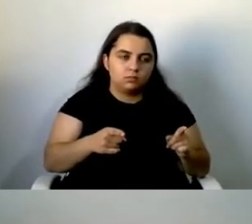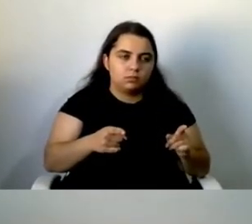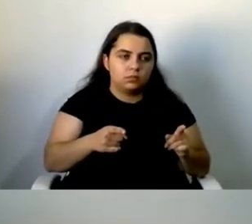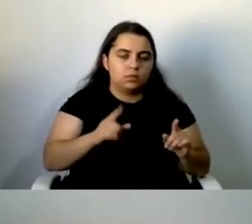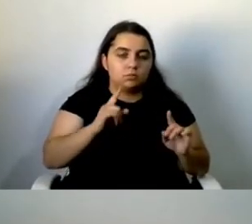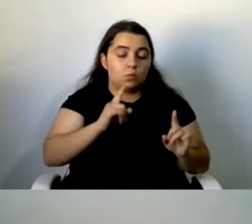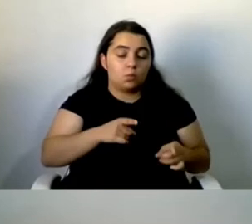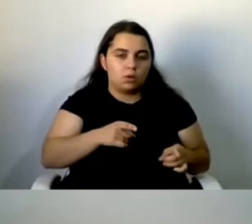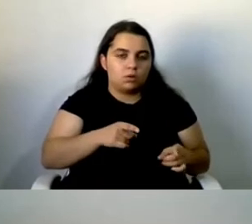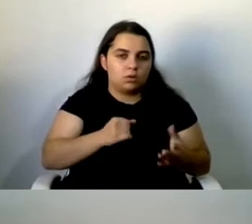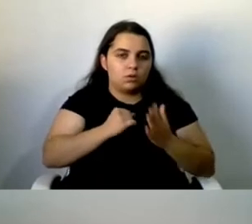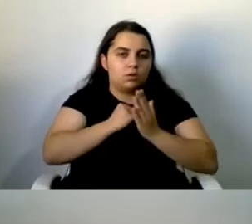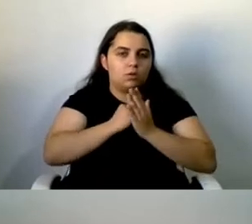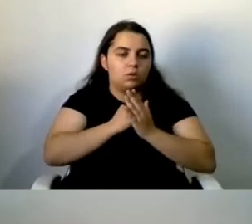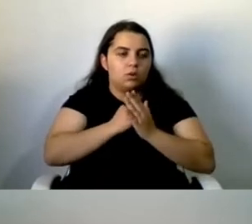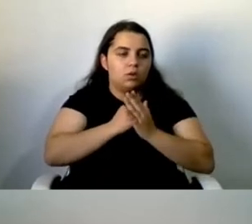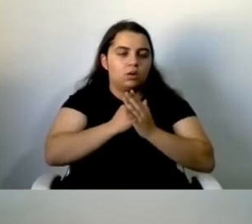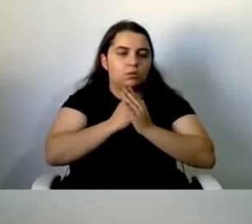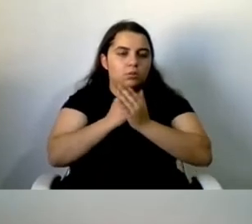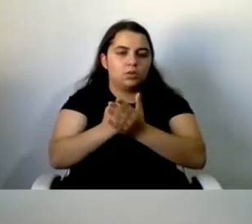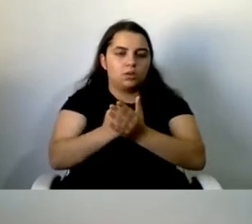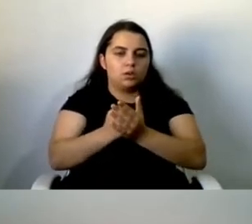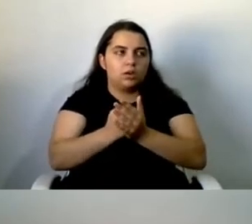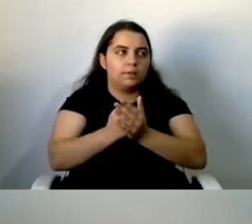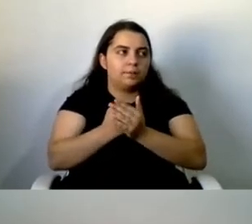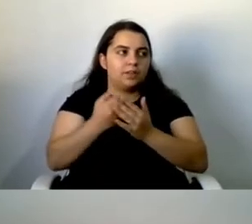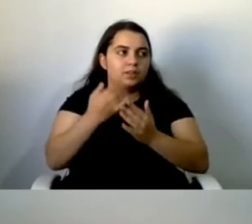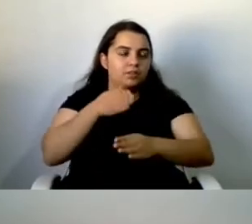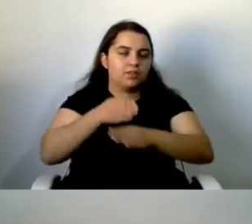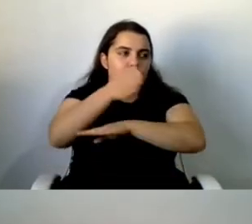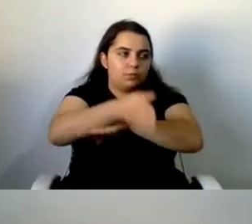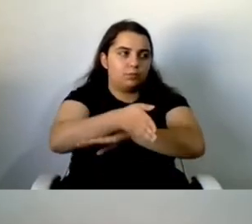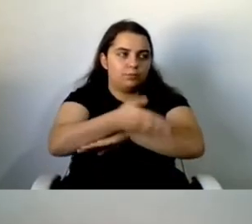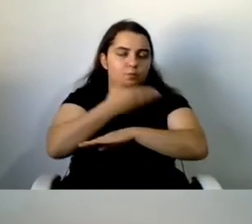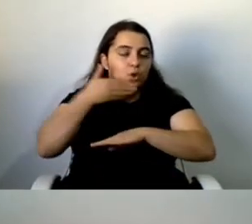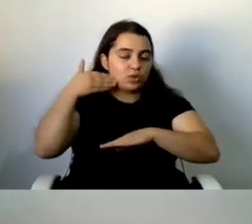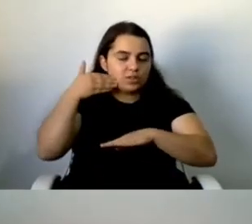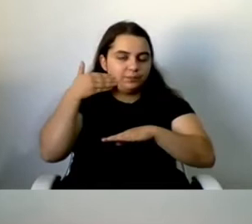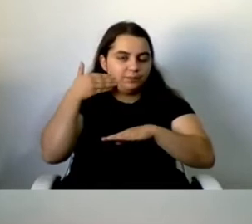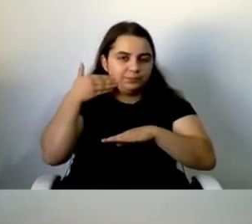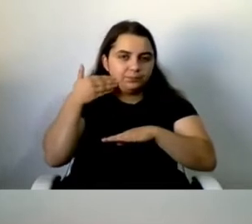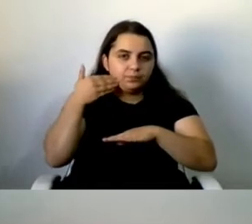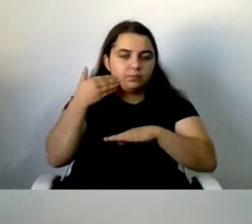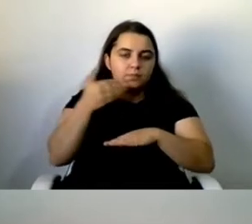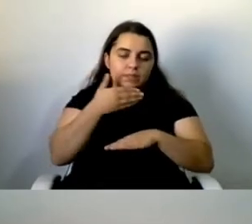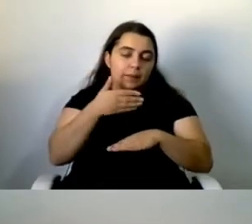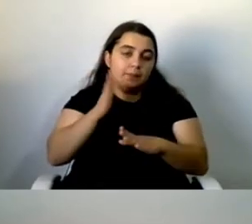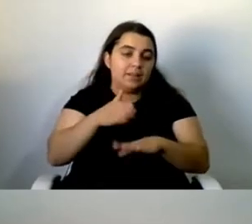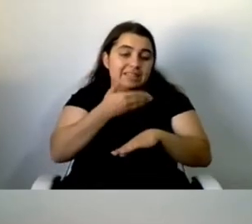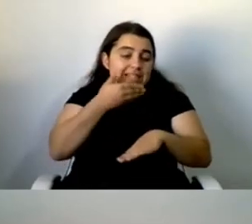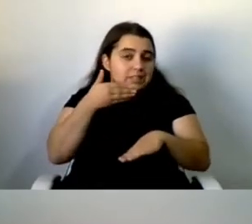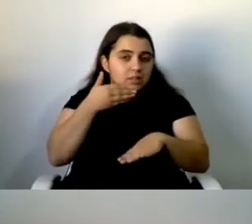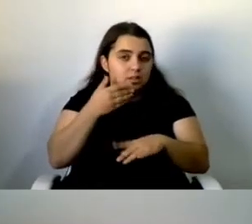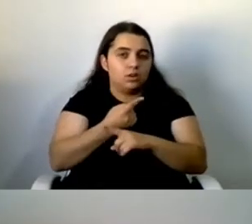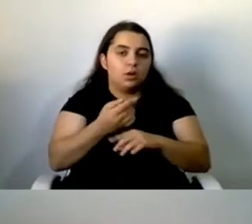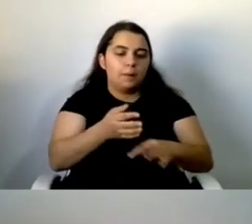da intervenção precoce. Portanto, nós temos que começar desde muito cedo a preparar as nossas